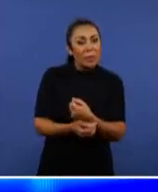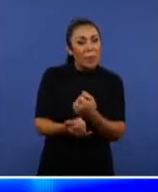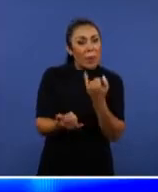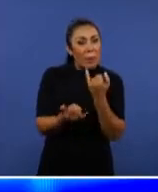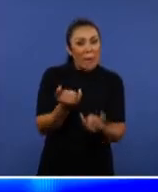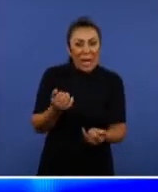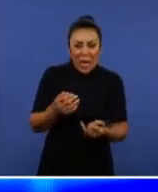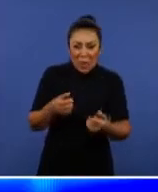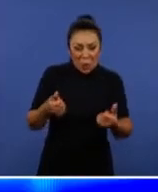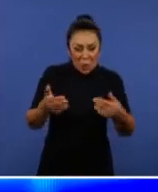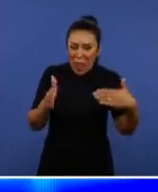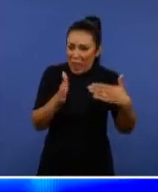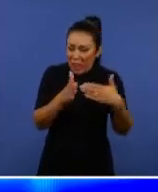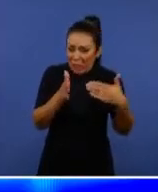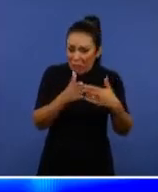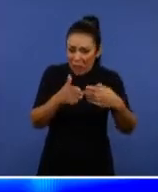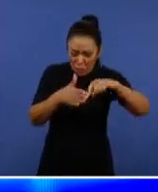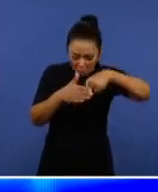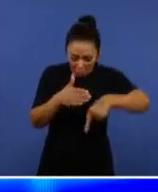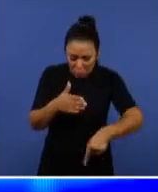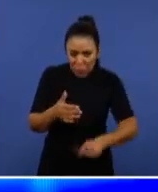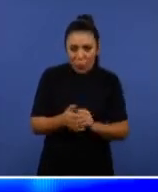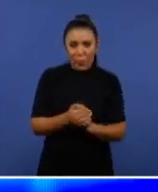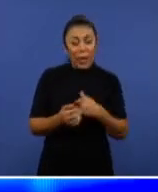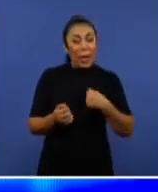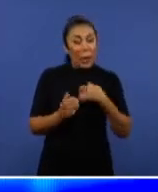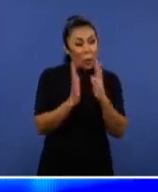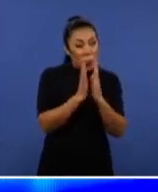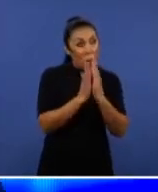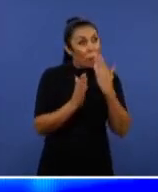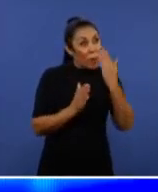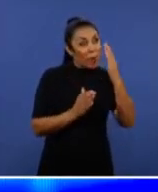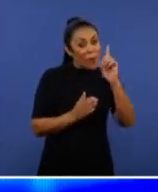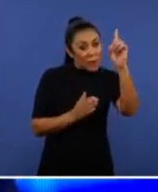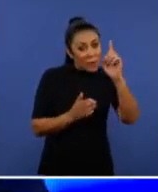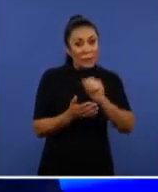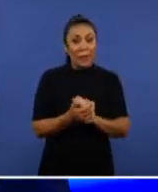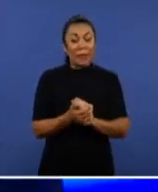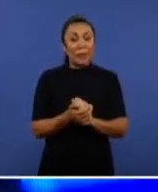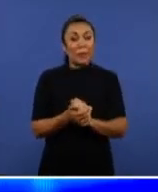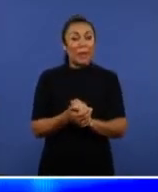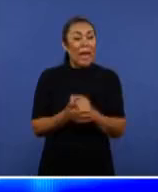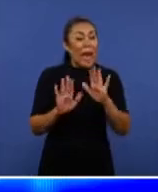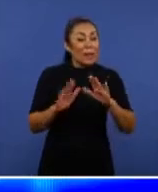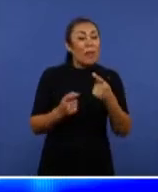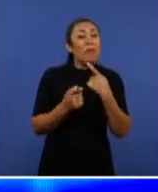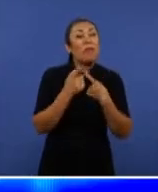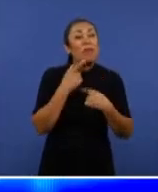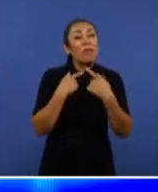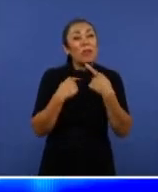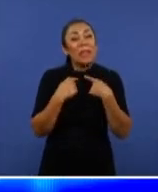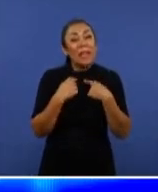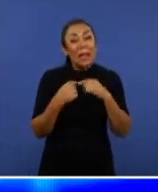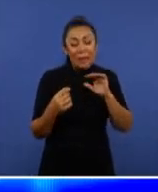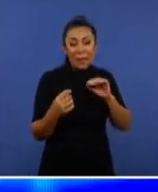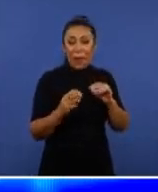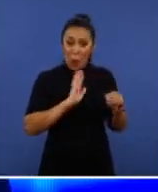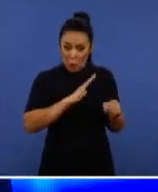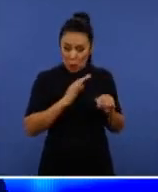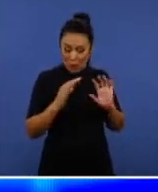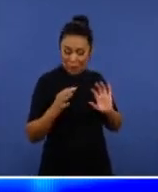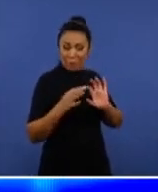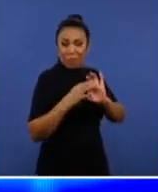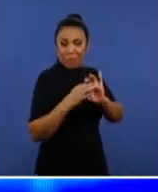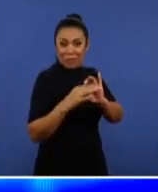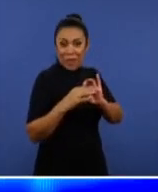fundo do poço. E eu tenho pedido a Deus, meu irmão, tenho pedido a Deus, tenho vontade assim, sabe, de me conectar com o seu coração para que a gente